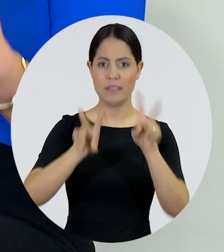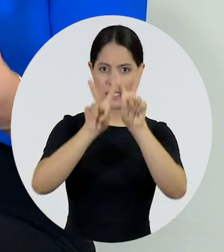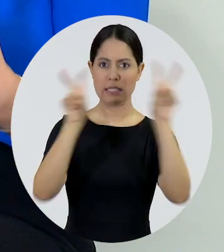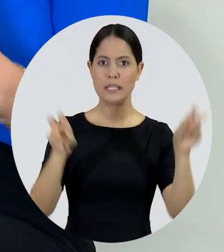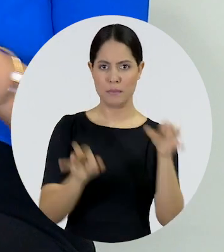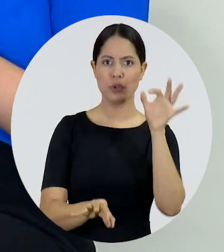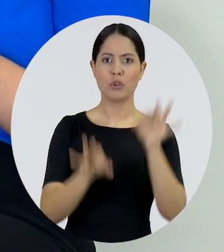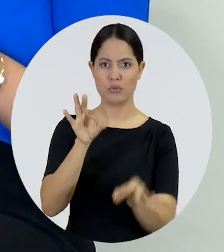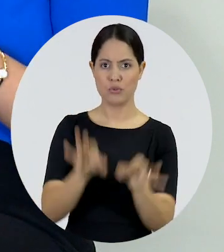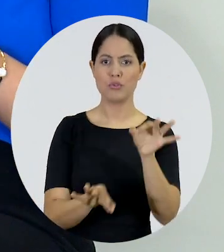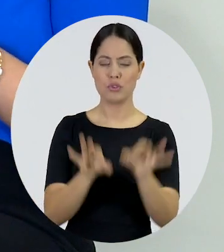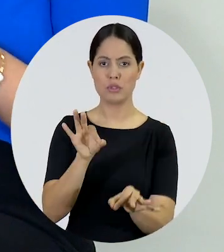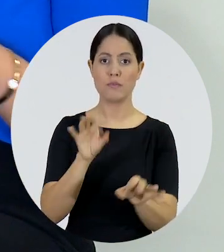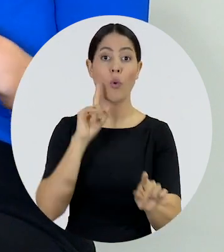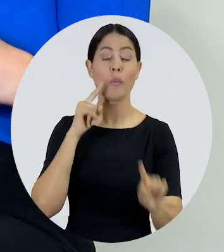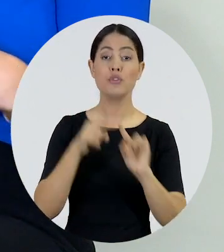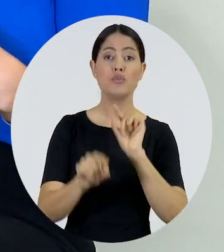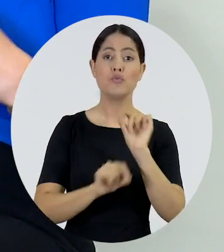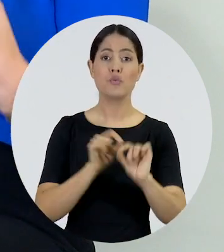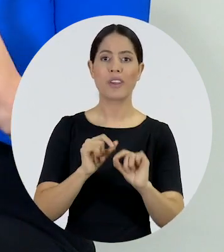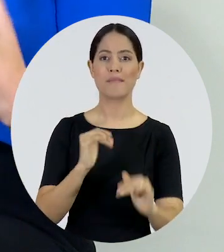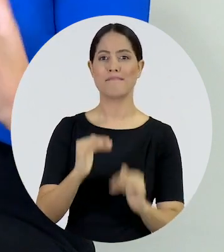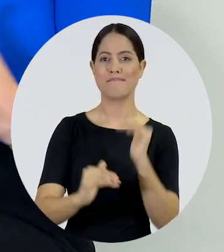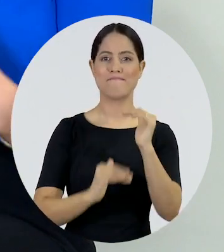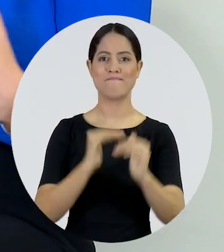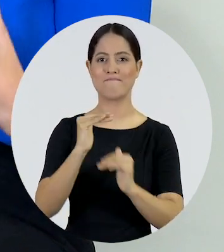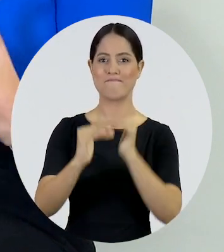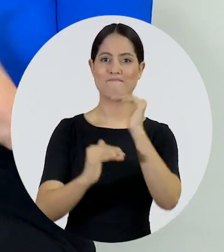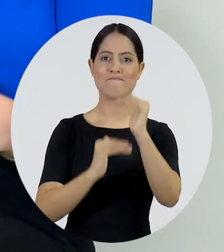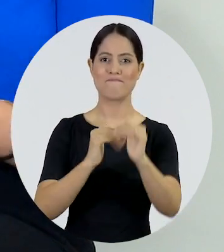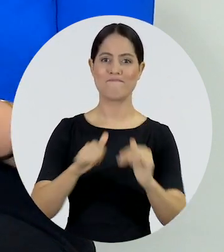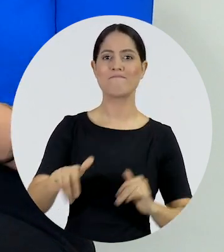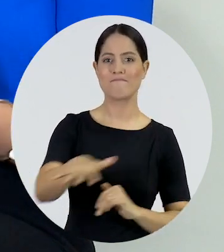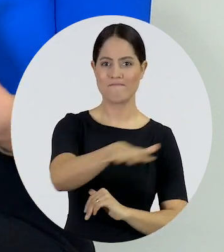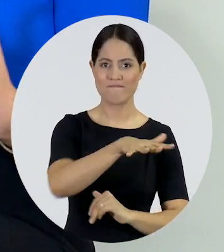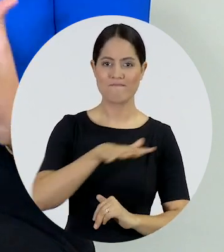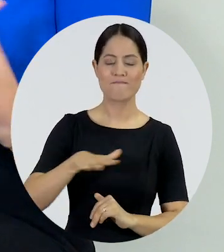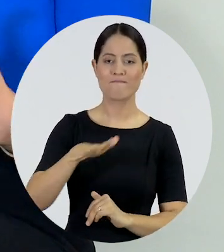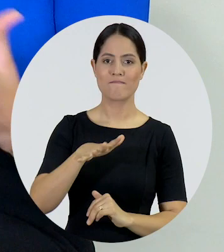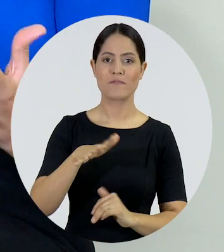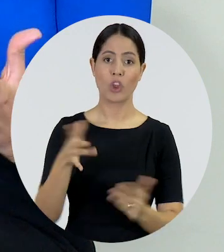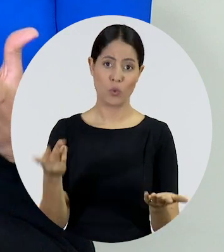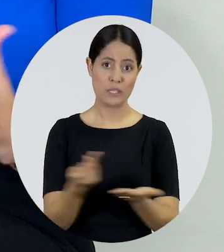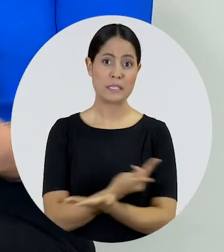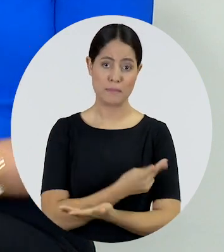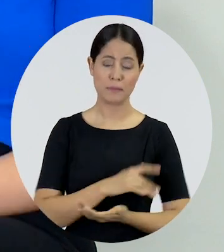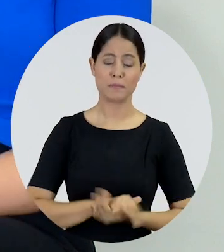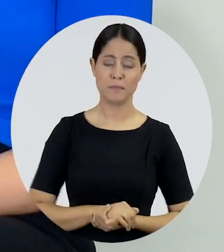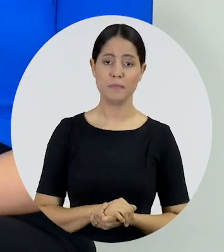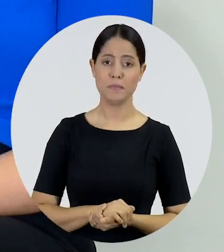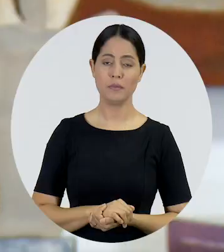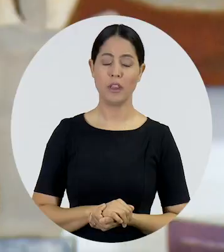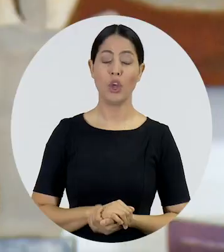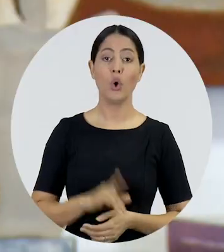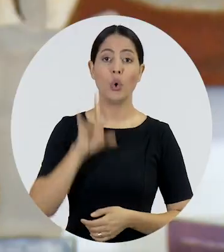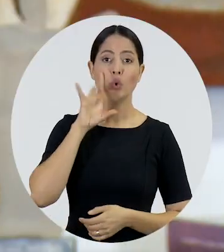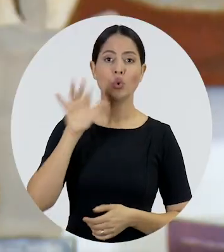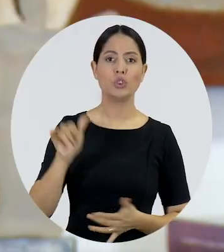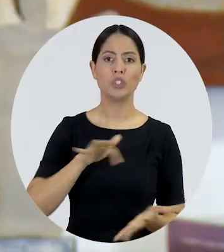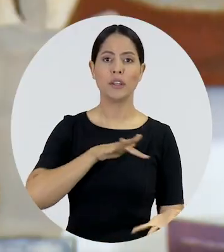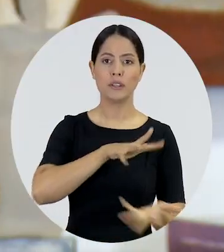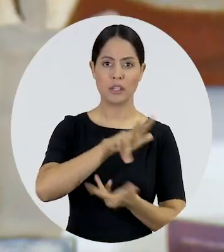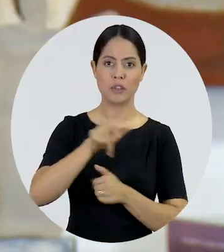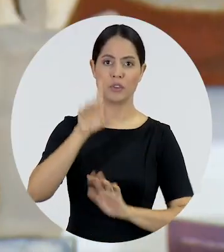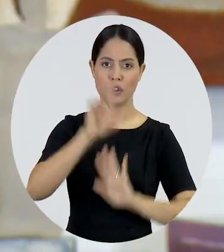temas no sistema de justiça e procurando construir bons precedentes em torno de casos emblemáticos. No Dia